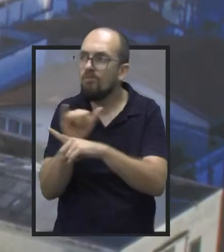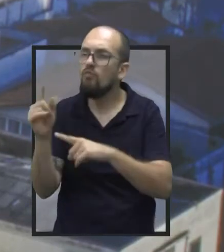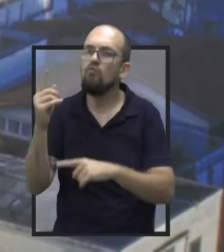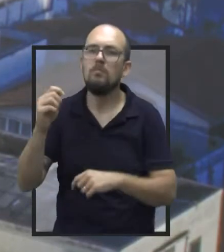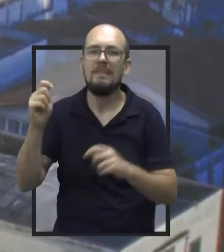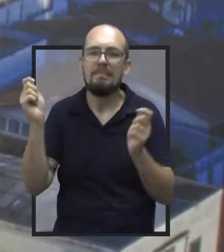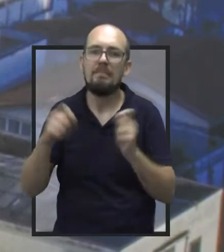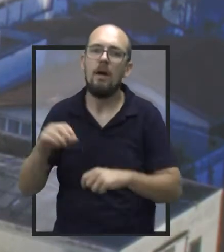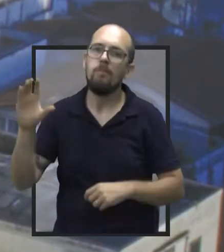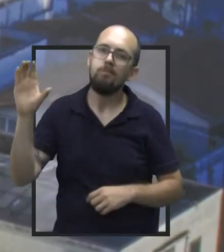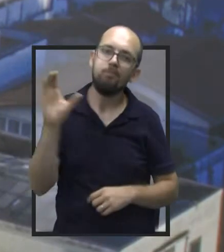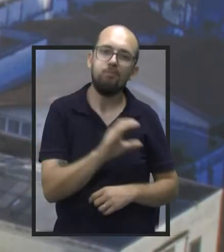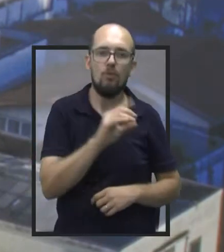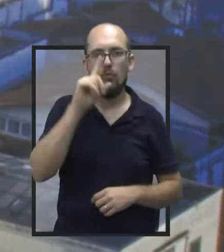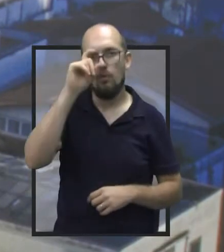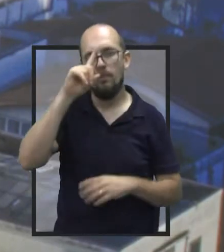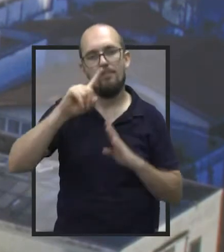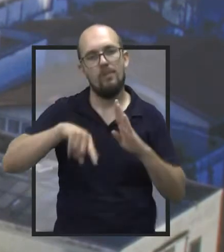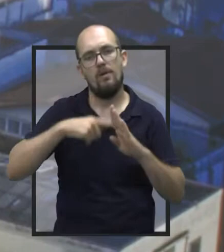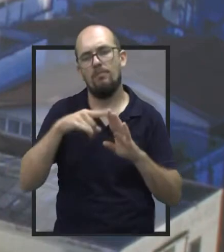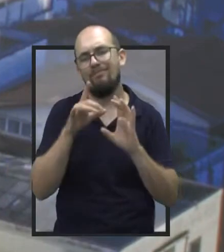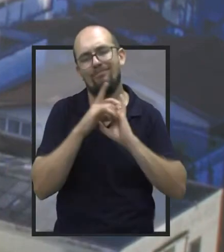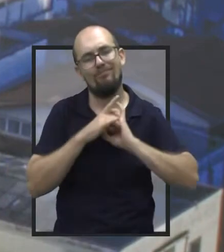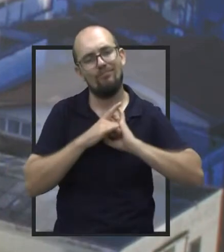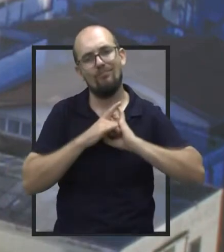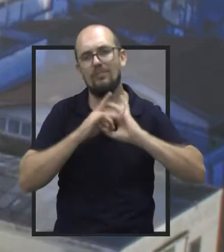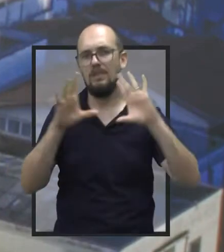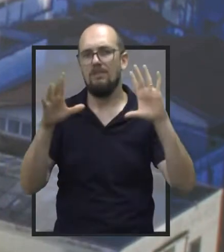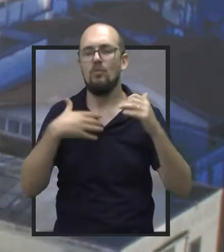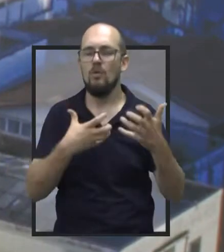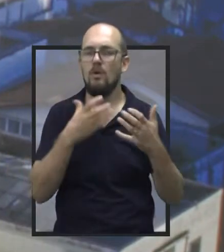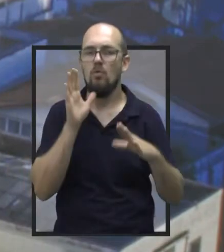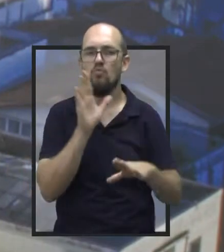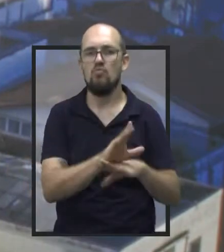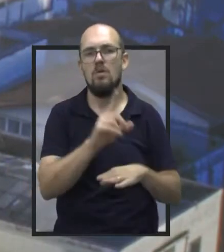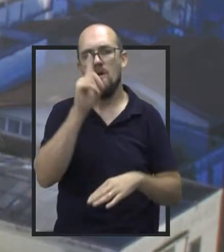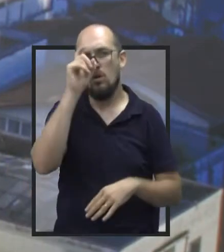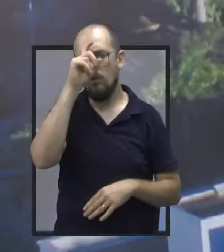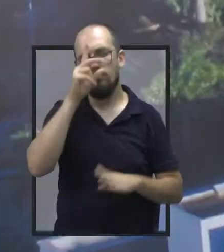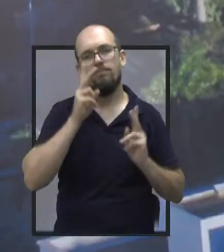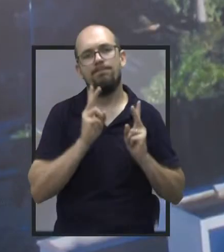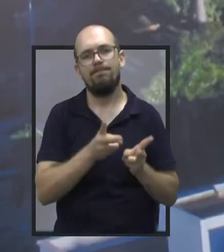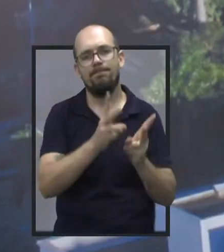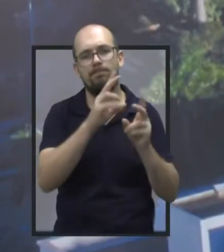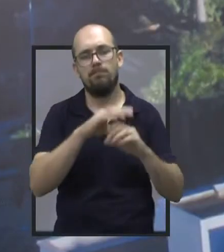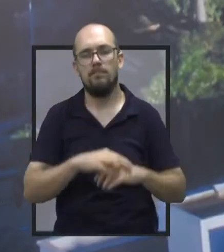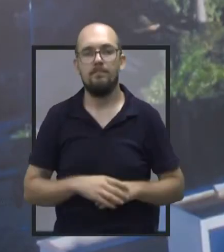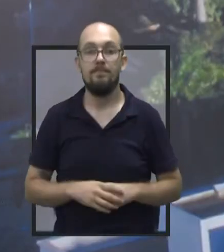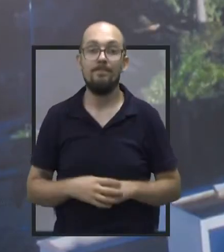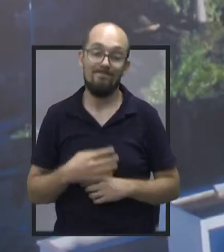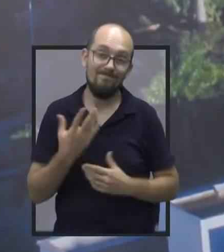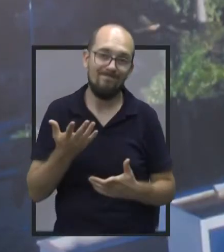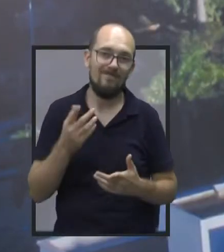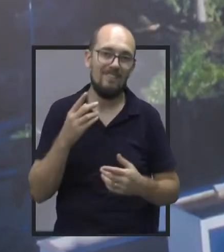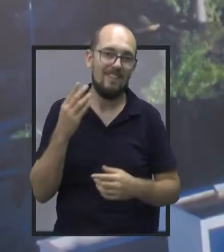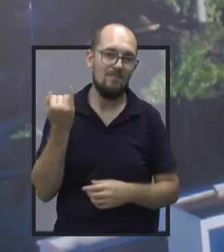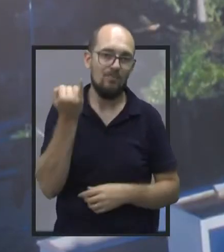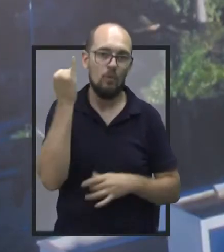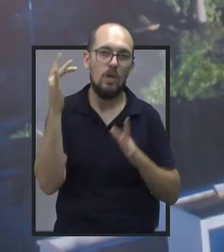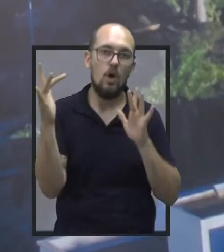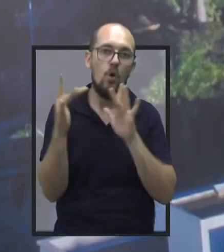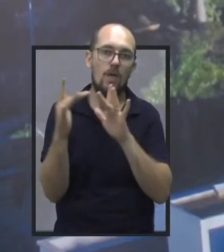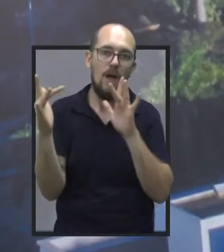dele estar ajudando o Hospital Tereza Perlati. A gente está aqui à disposição para estar ajudando esse hospital sempre. E claro que o contato com o deputado continua,